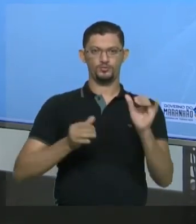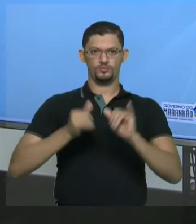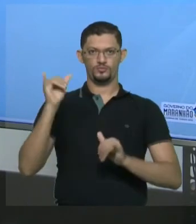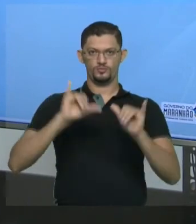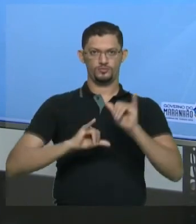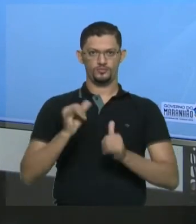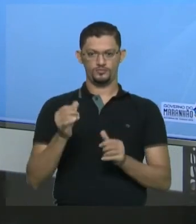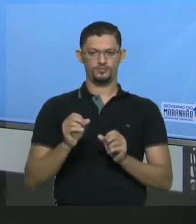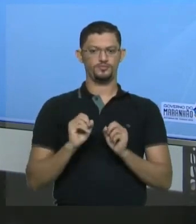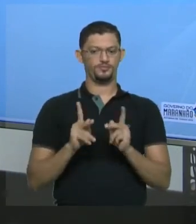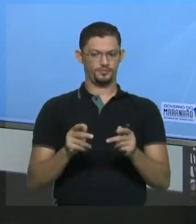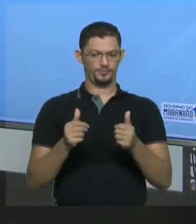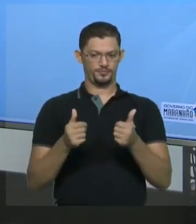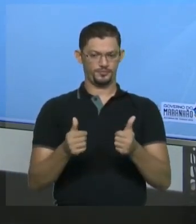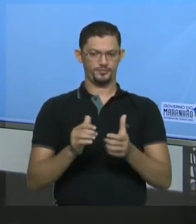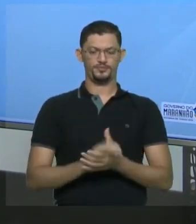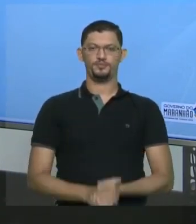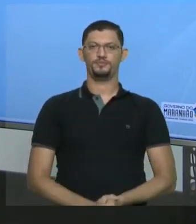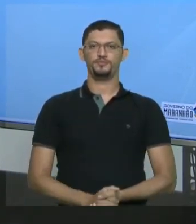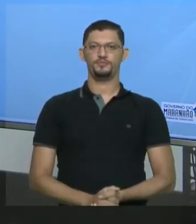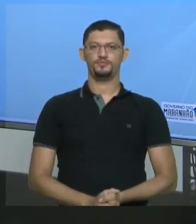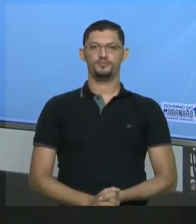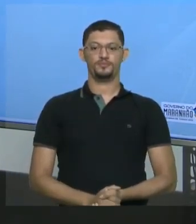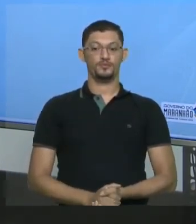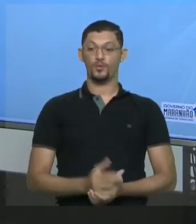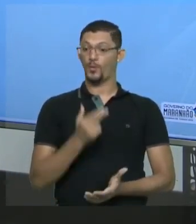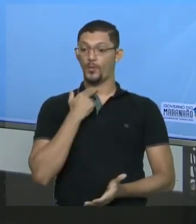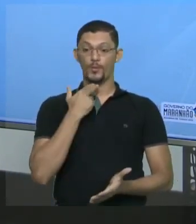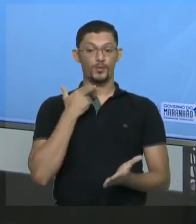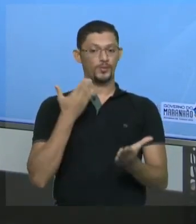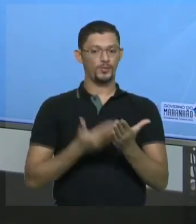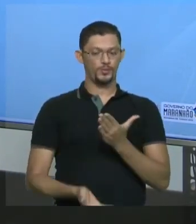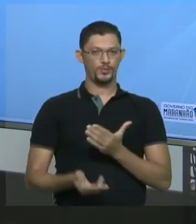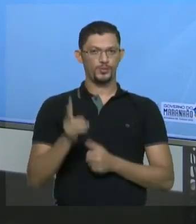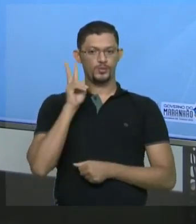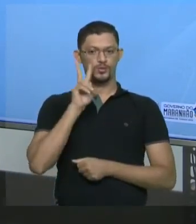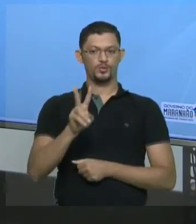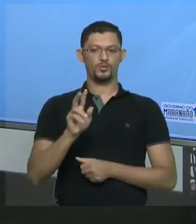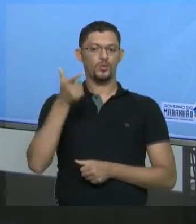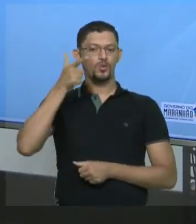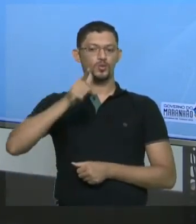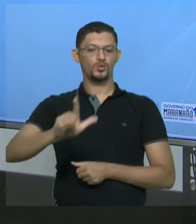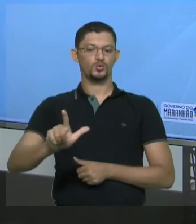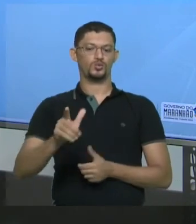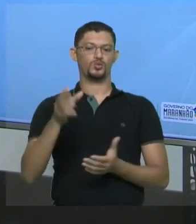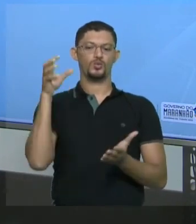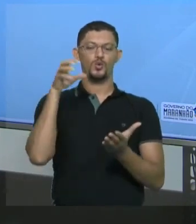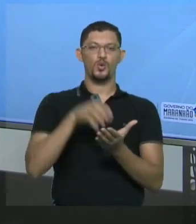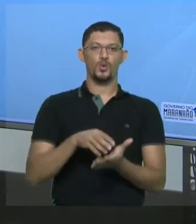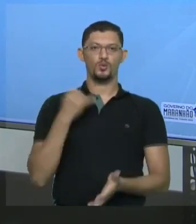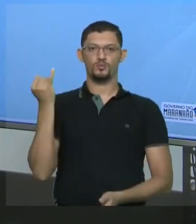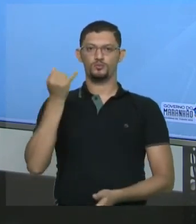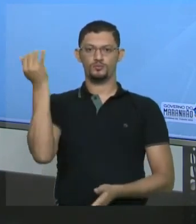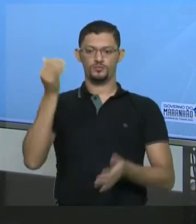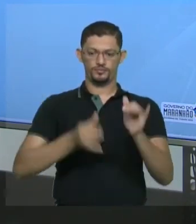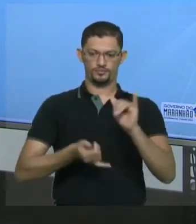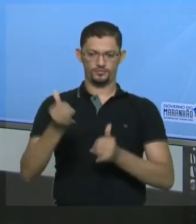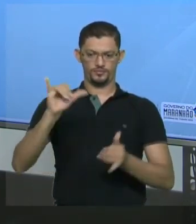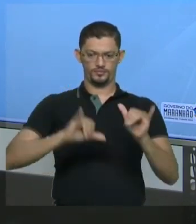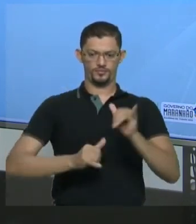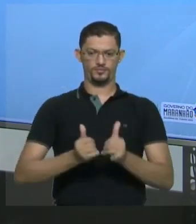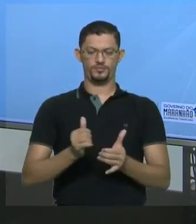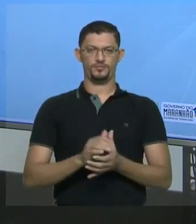diluição e a mistura das soluções. Então, não perca a nossa próxima aula, onde continuaremos vendo as concentrações, as principais concentrações